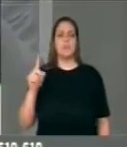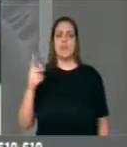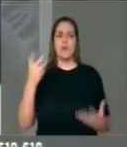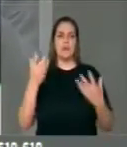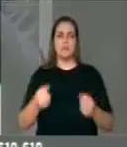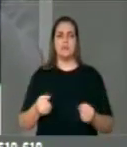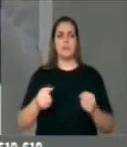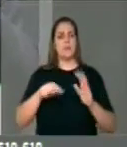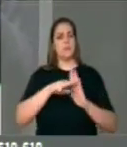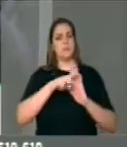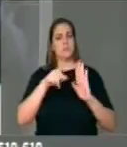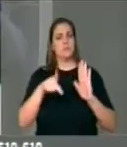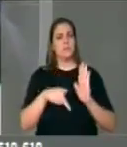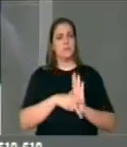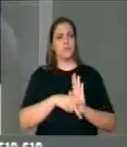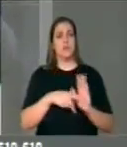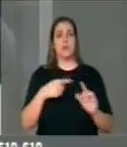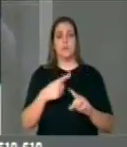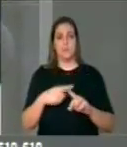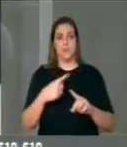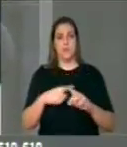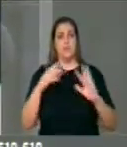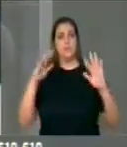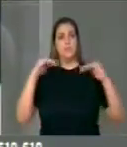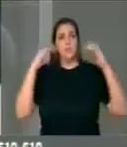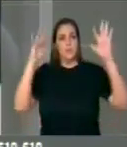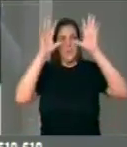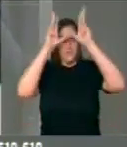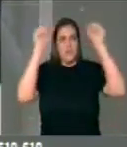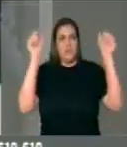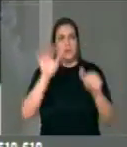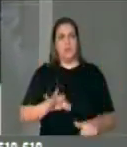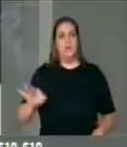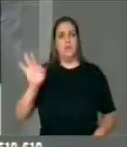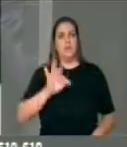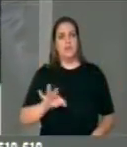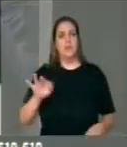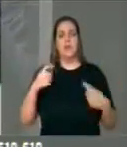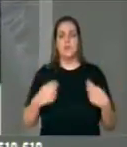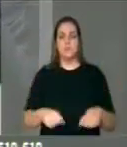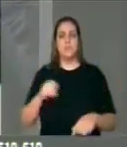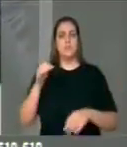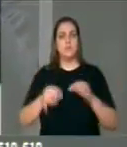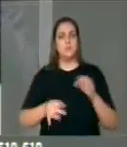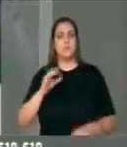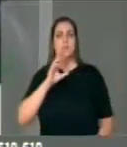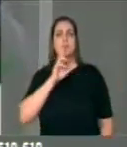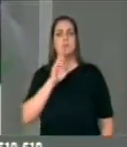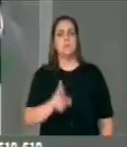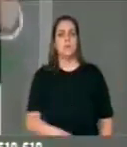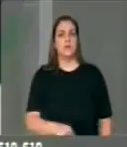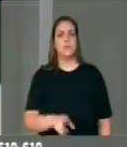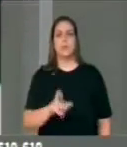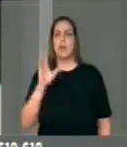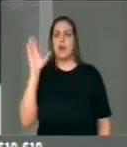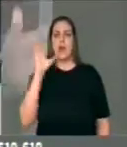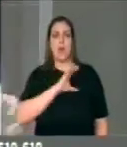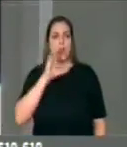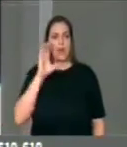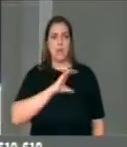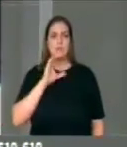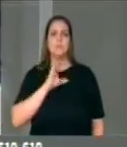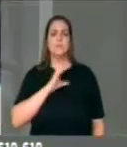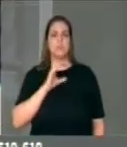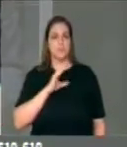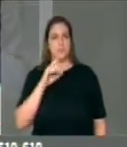provisória que o Supremo Tribunal Federal julgue imediatamente a suspensão